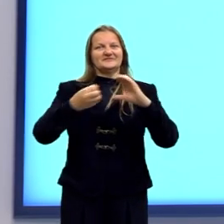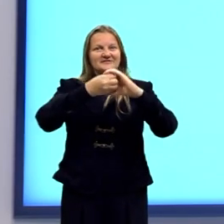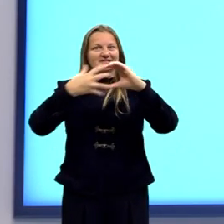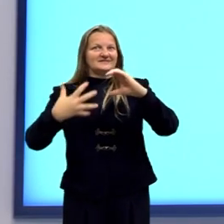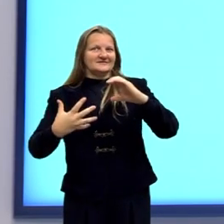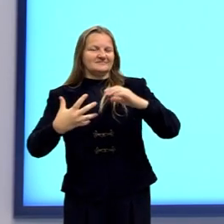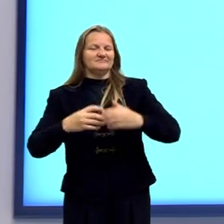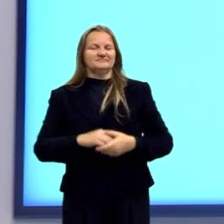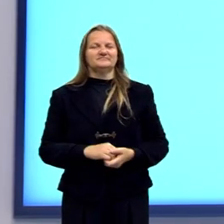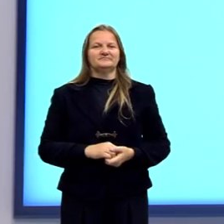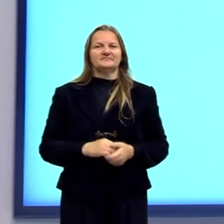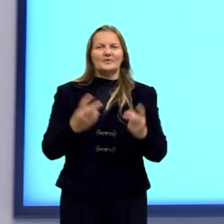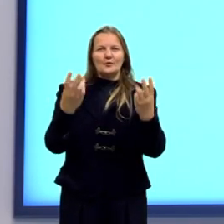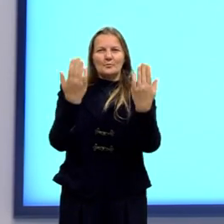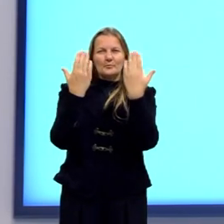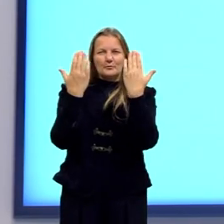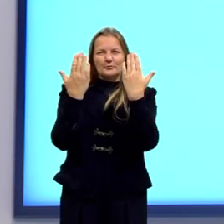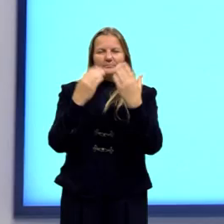diferença.